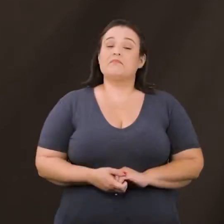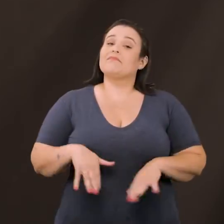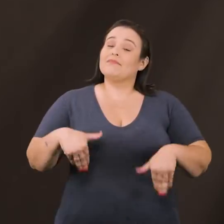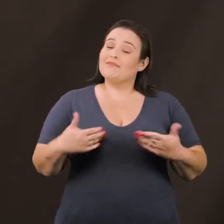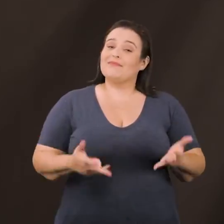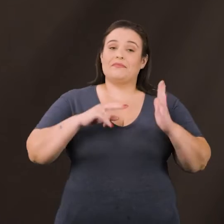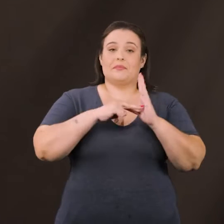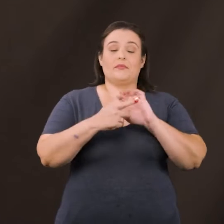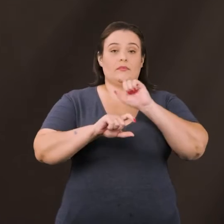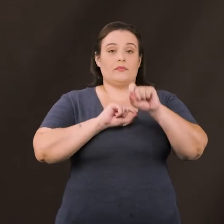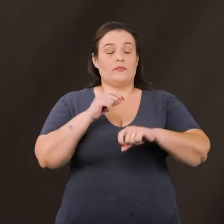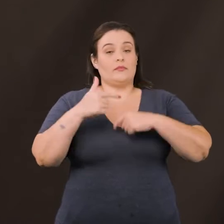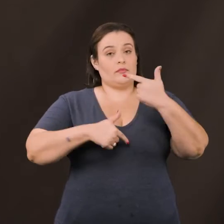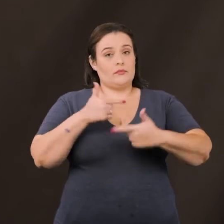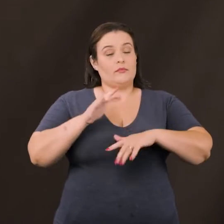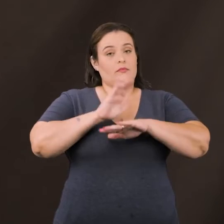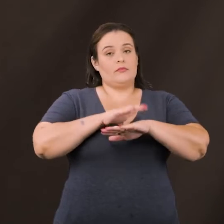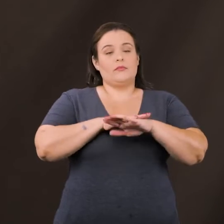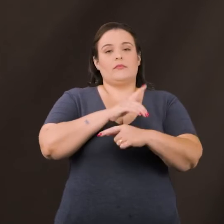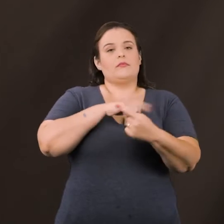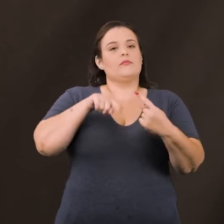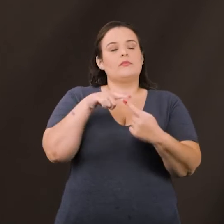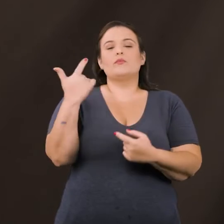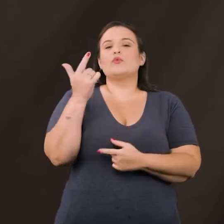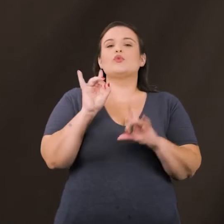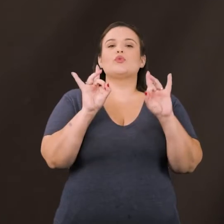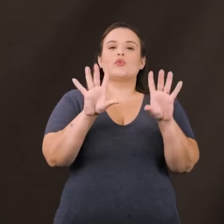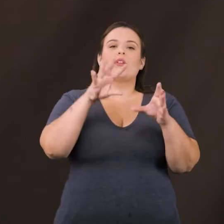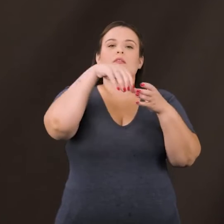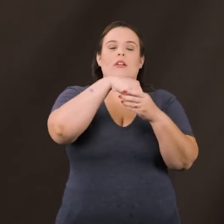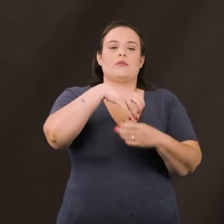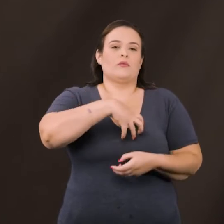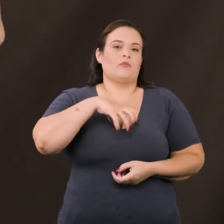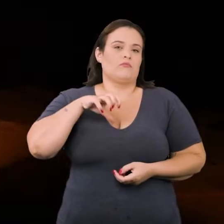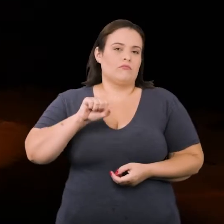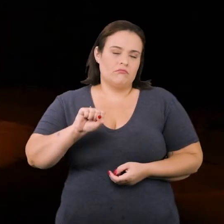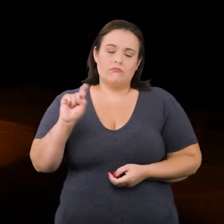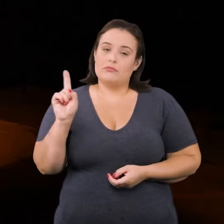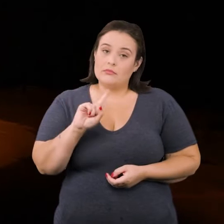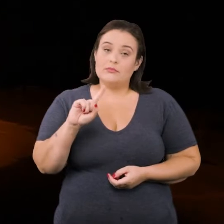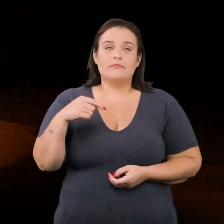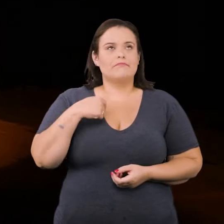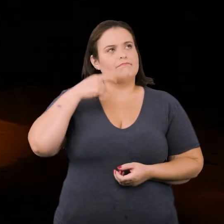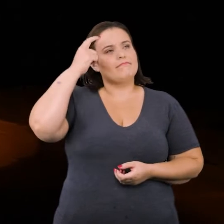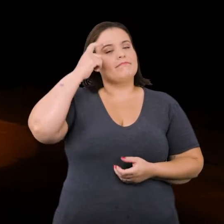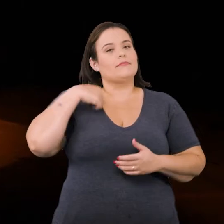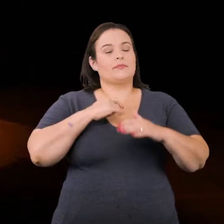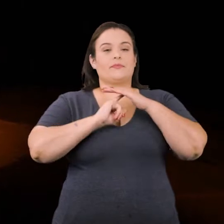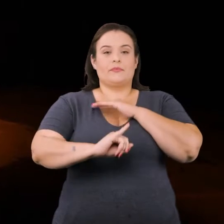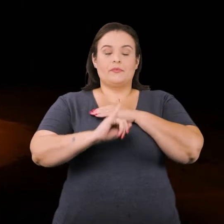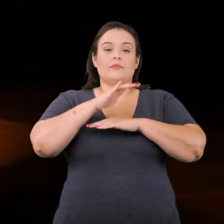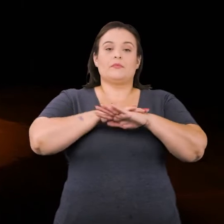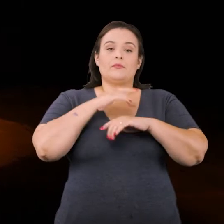Divinas Palavras foi um trabalho feito que não tinha o objetivo de ficar só em Salvador. Vou investir